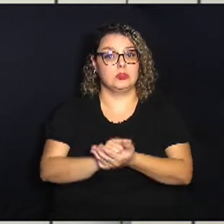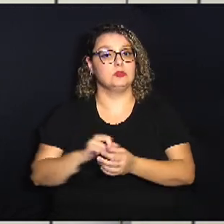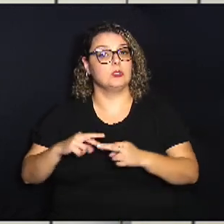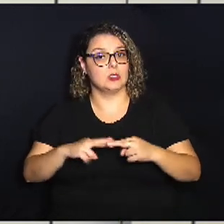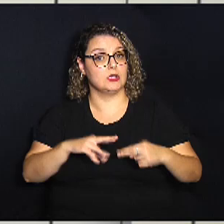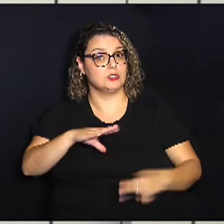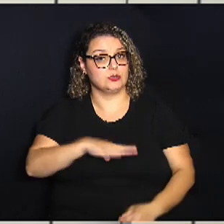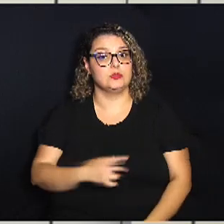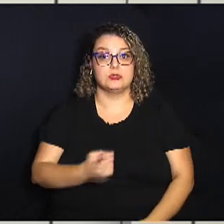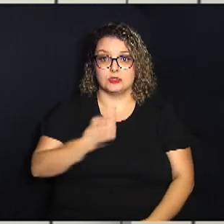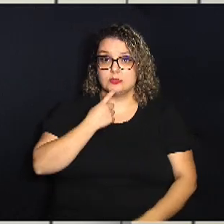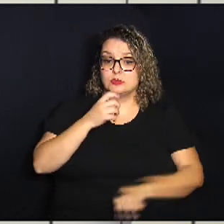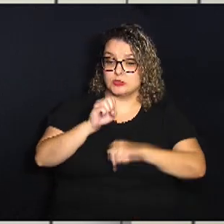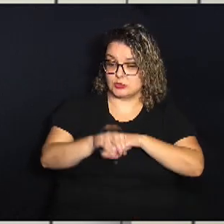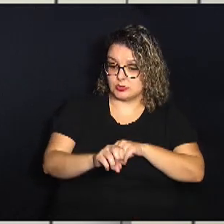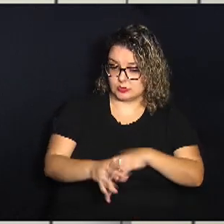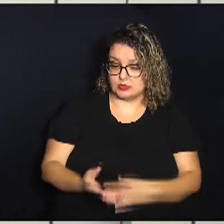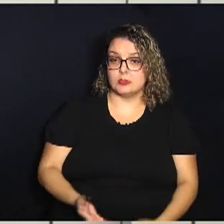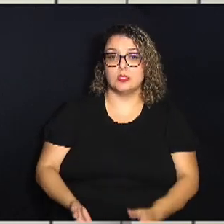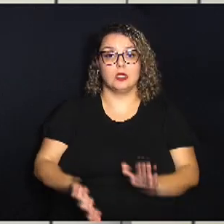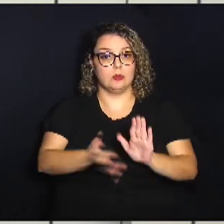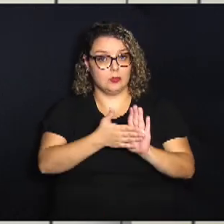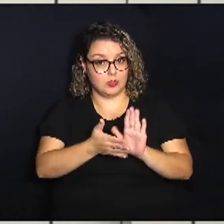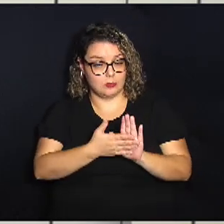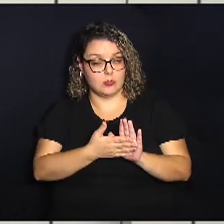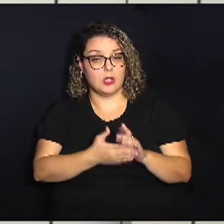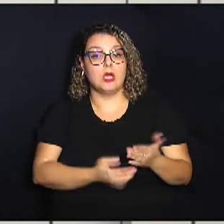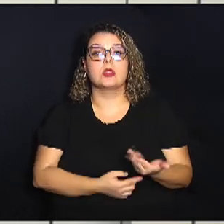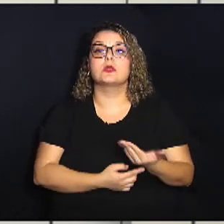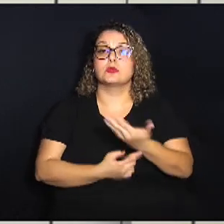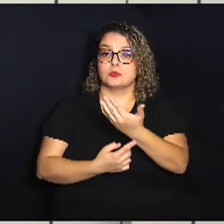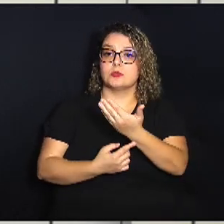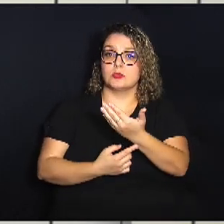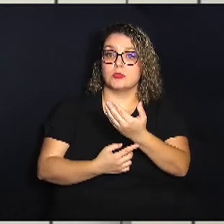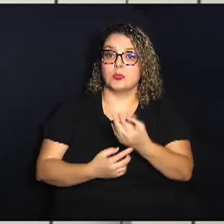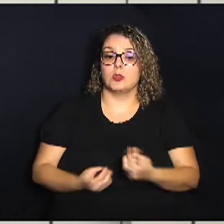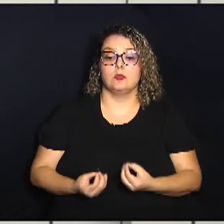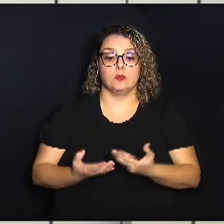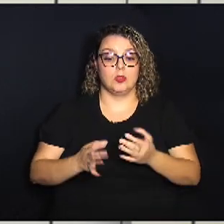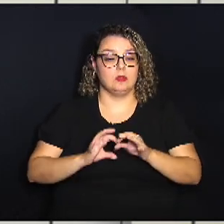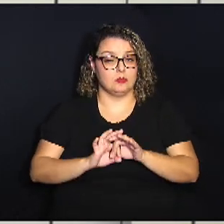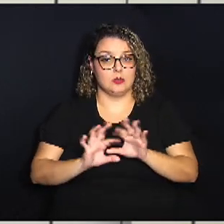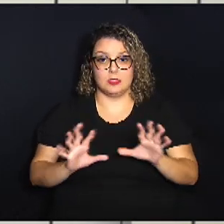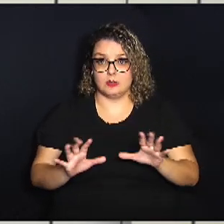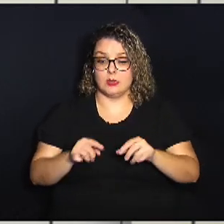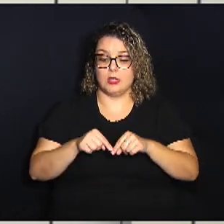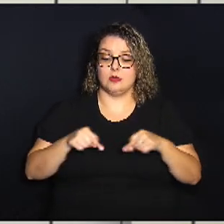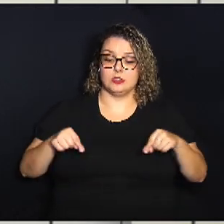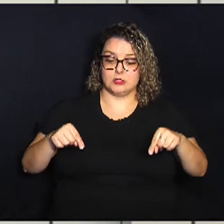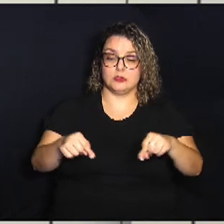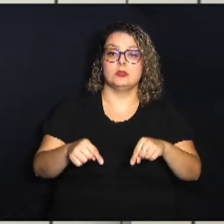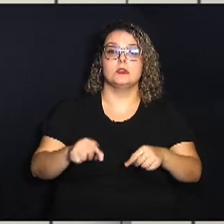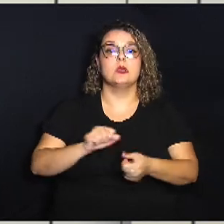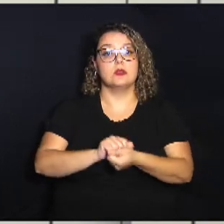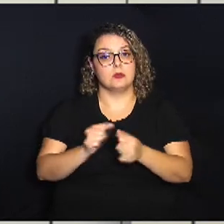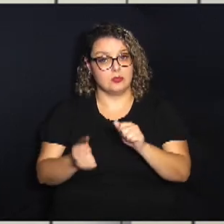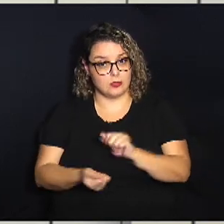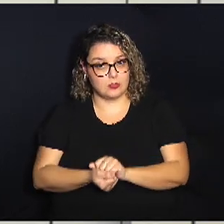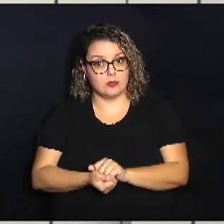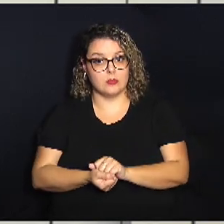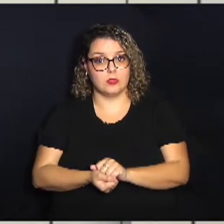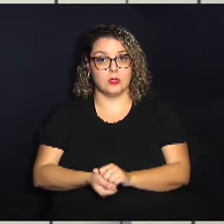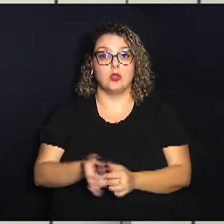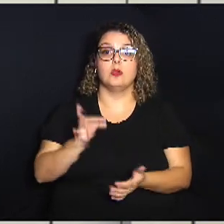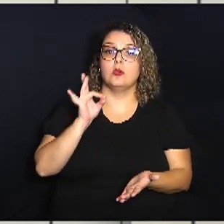ensino. De acordo com a proposta, a tecnologia deverá ser disposta em salas de aula adaptadas, com a